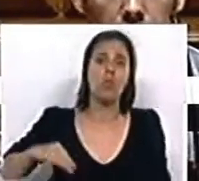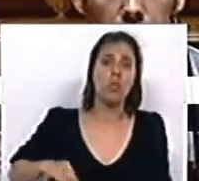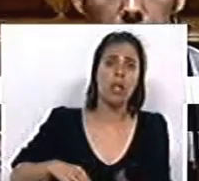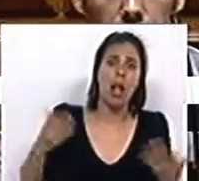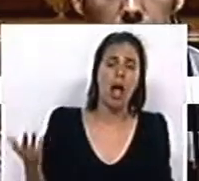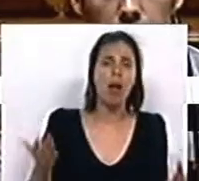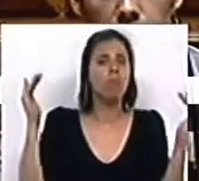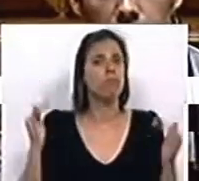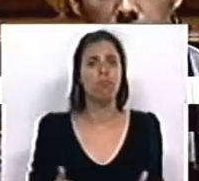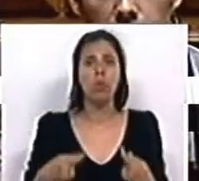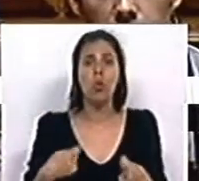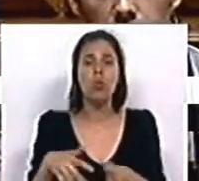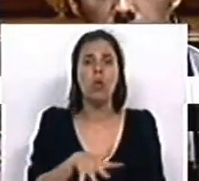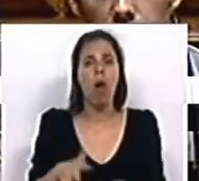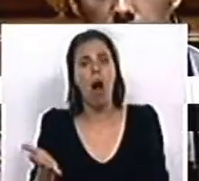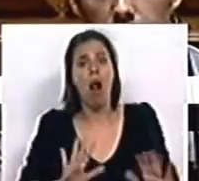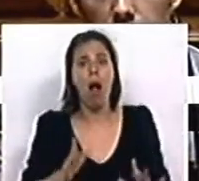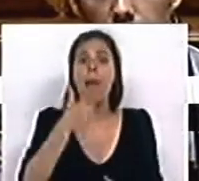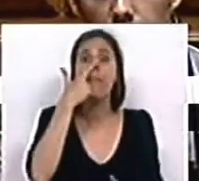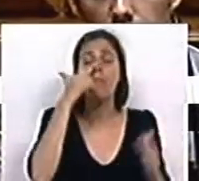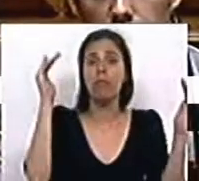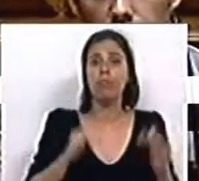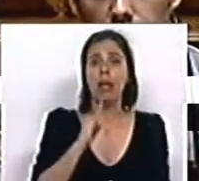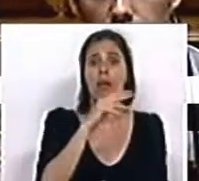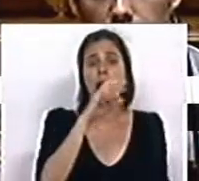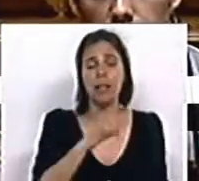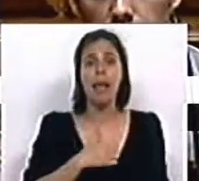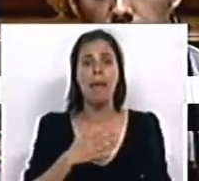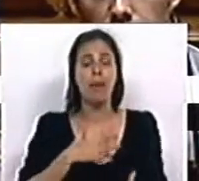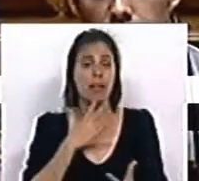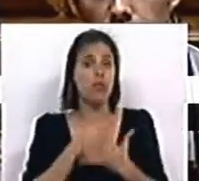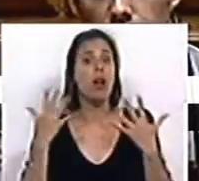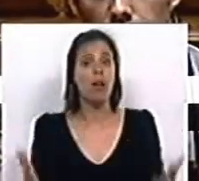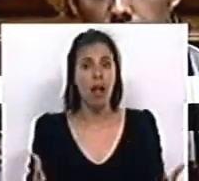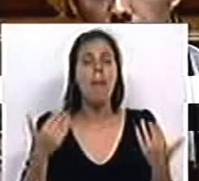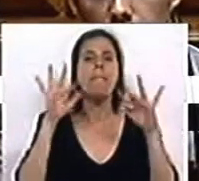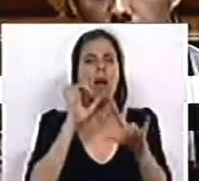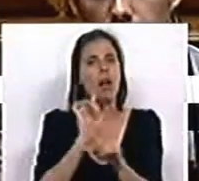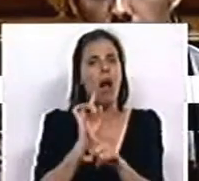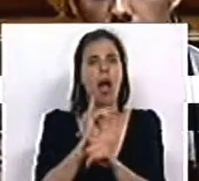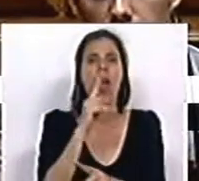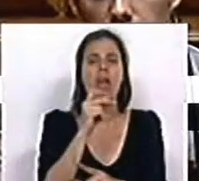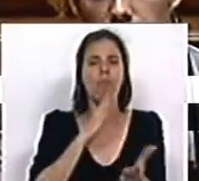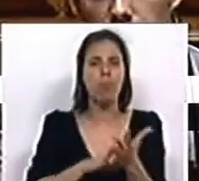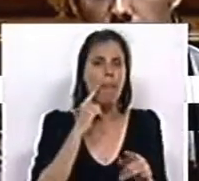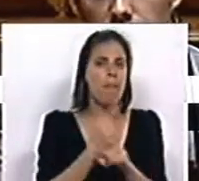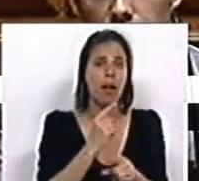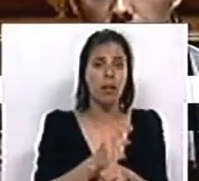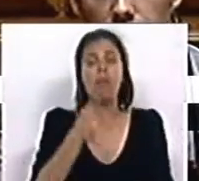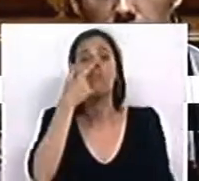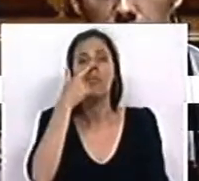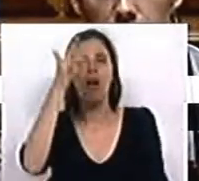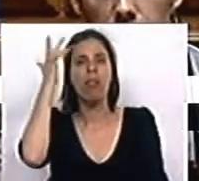salários, sem reduzir os custos de contexto. Preferiu reduzir o IRC das grandes empresas, mas manter o IVA da restauração.